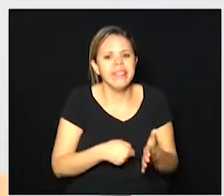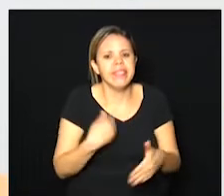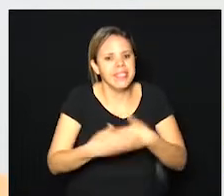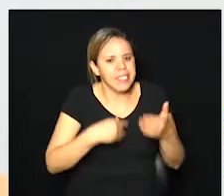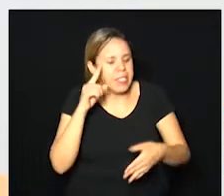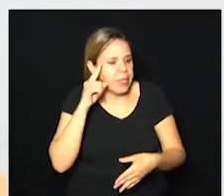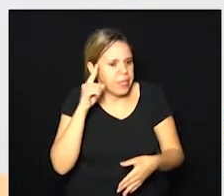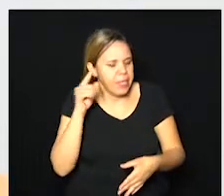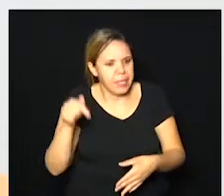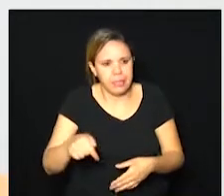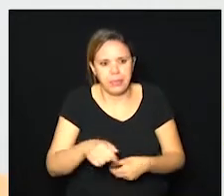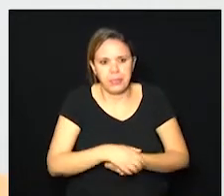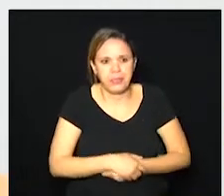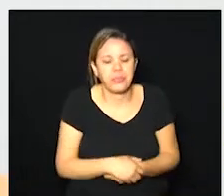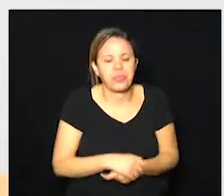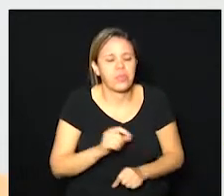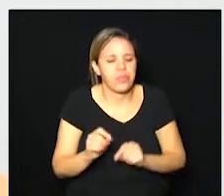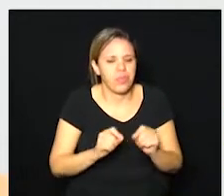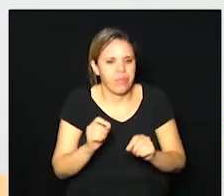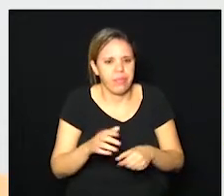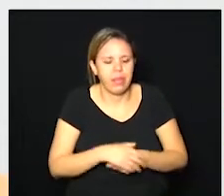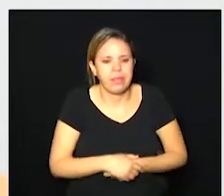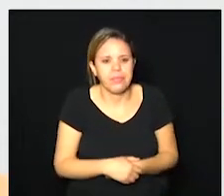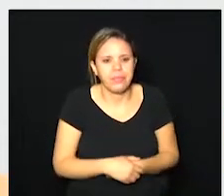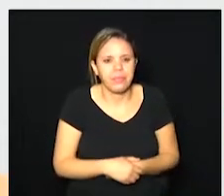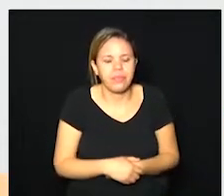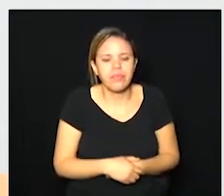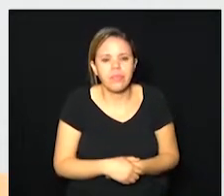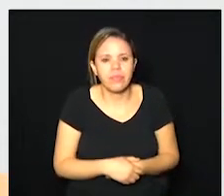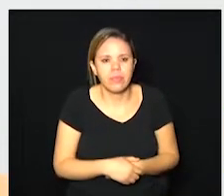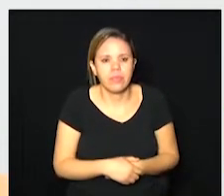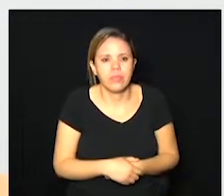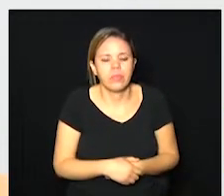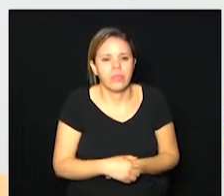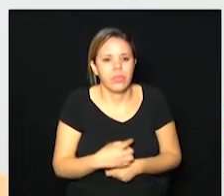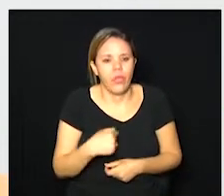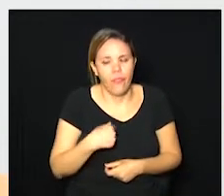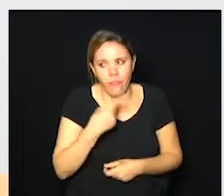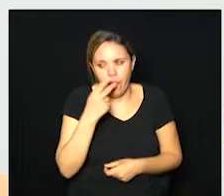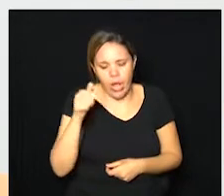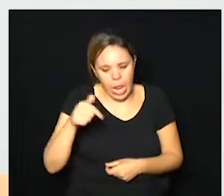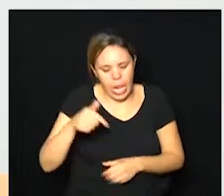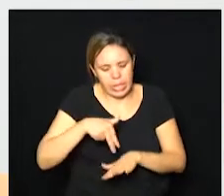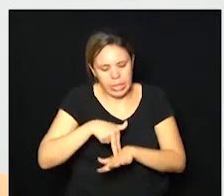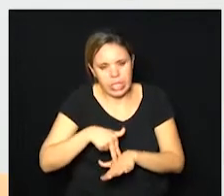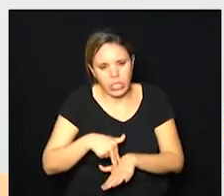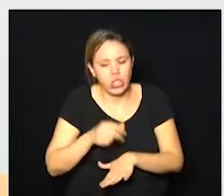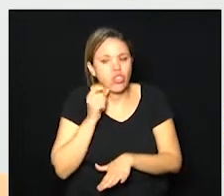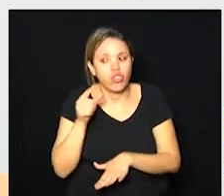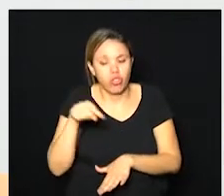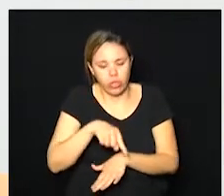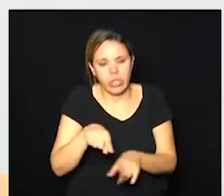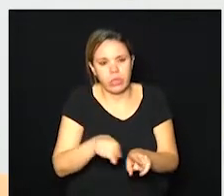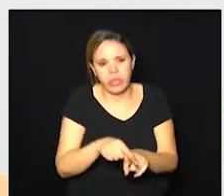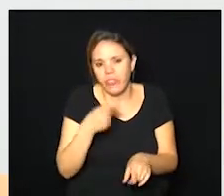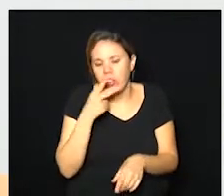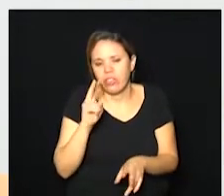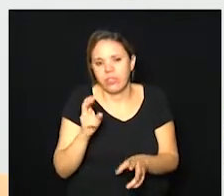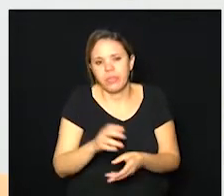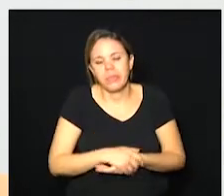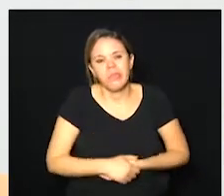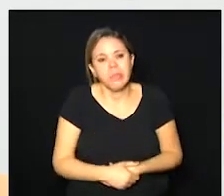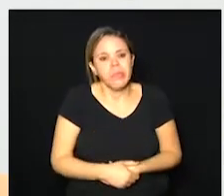após dia o que todos os dias eu falo aqui o doutor carmen hoje abordou um pouco isso